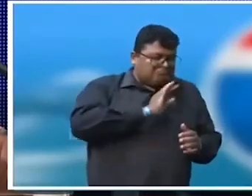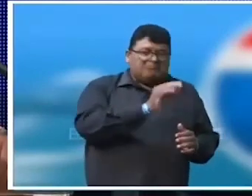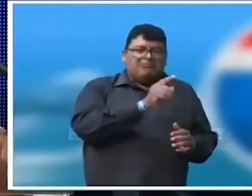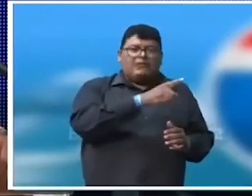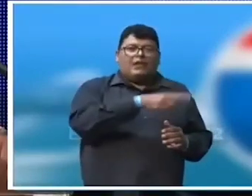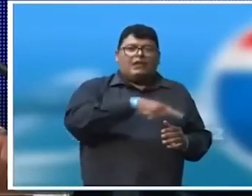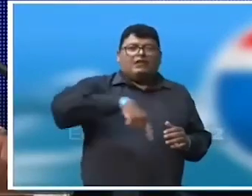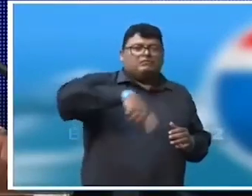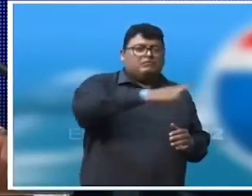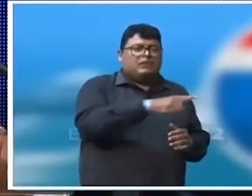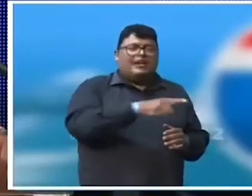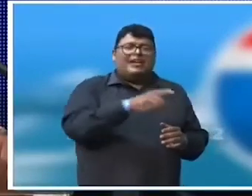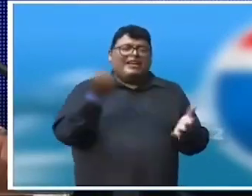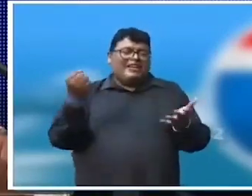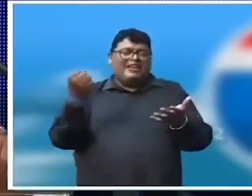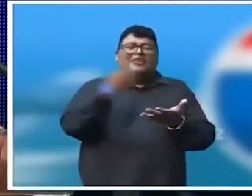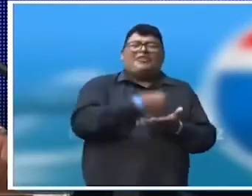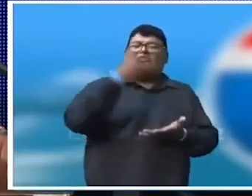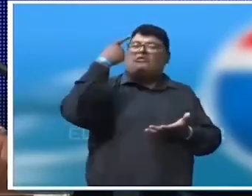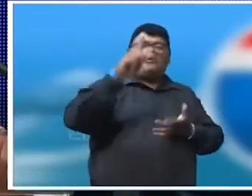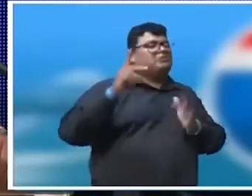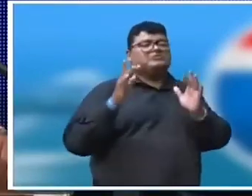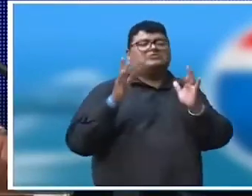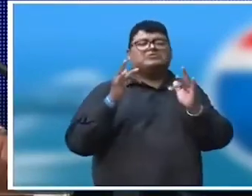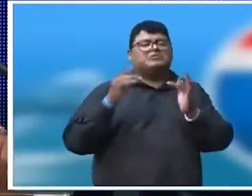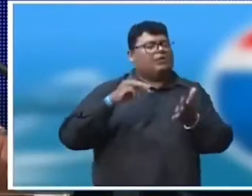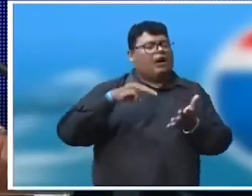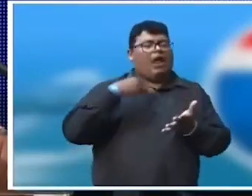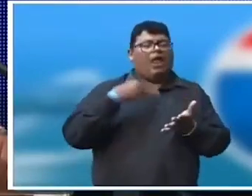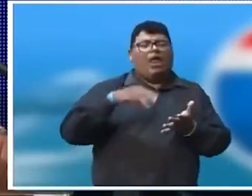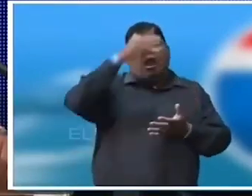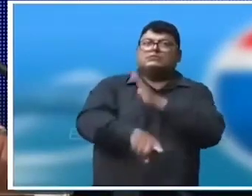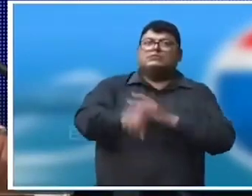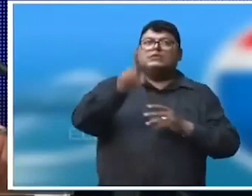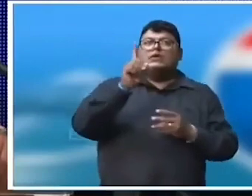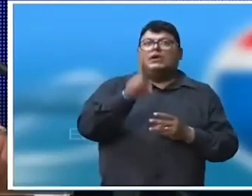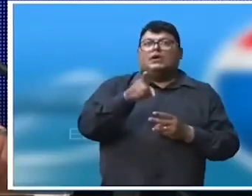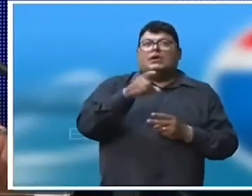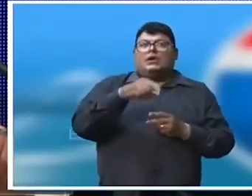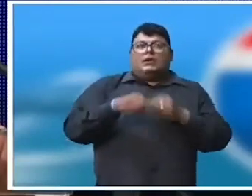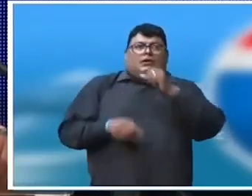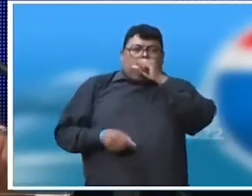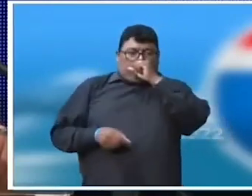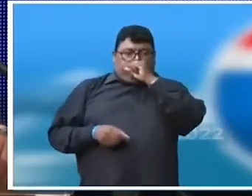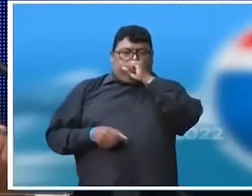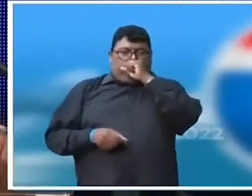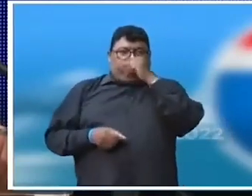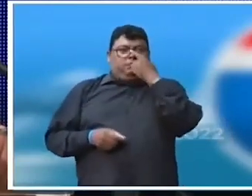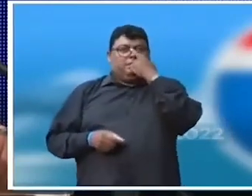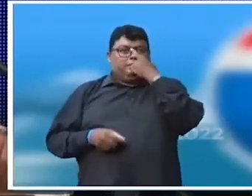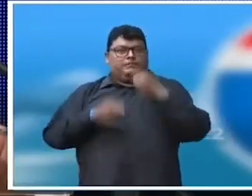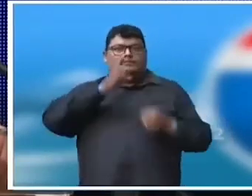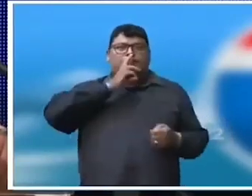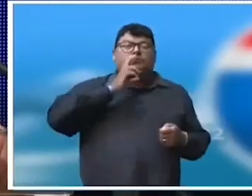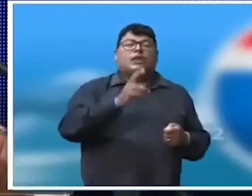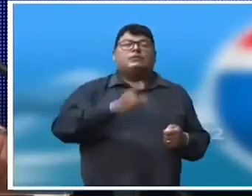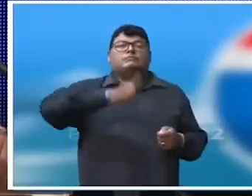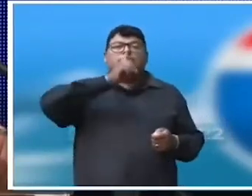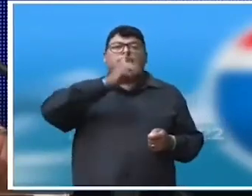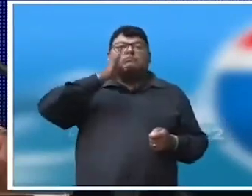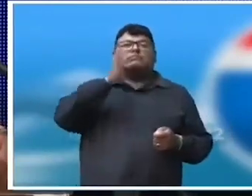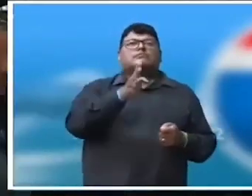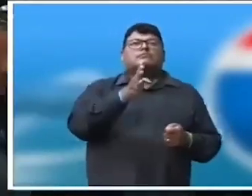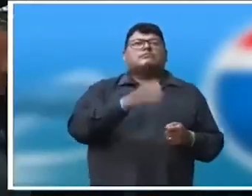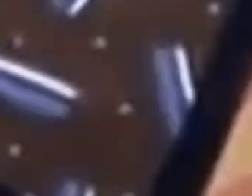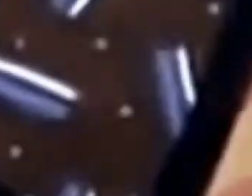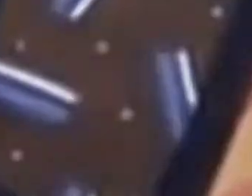indicou uma sua namorada para a Secretaria da Prefeitura de Maceió. Responda, responda no seu momento.